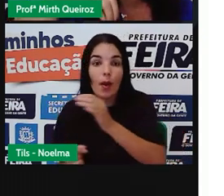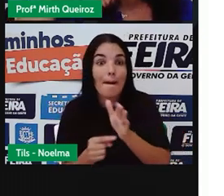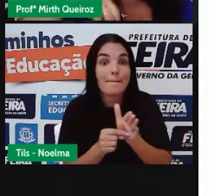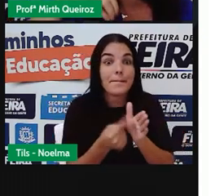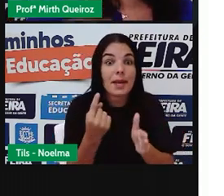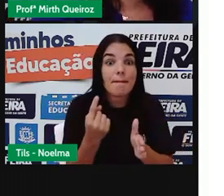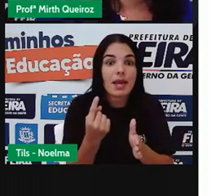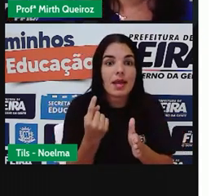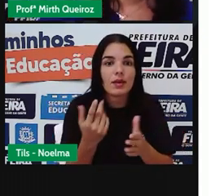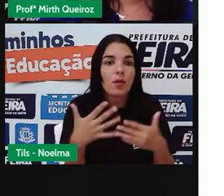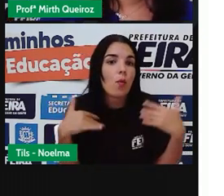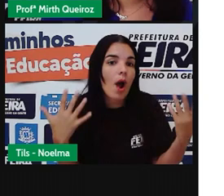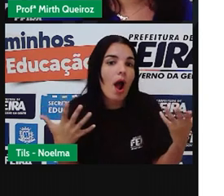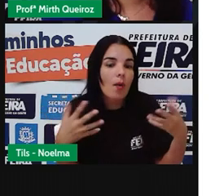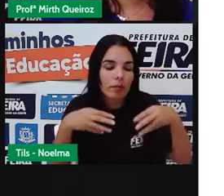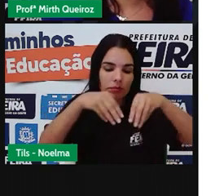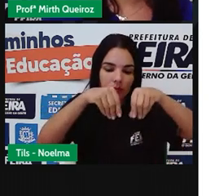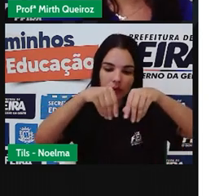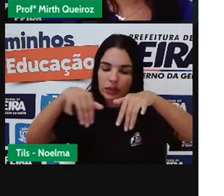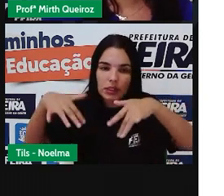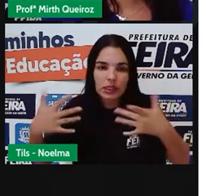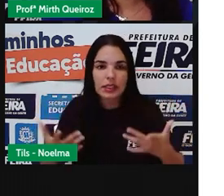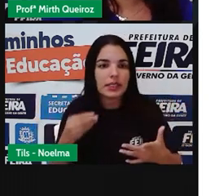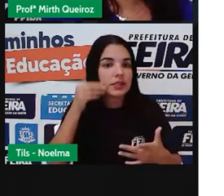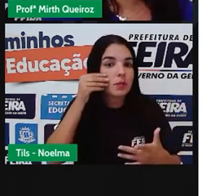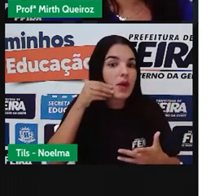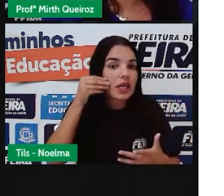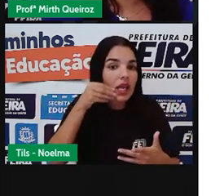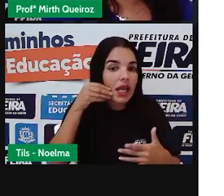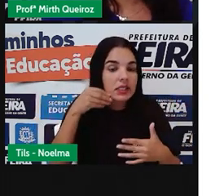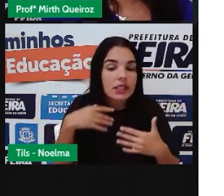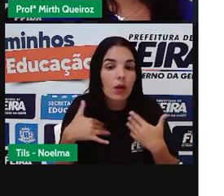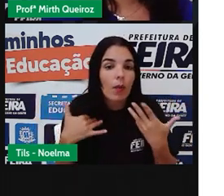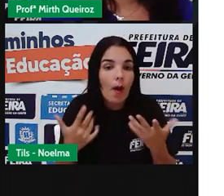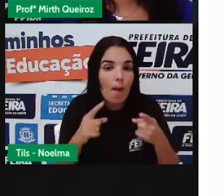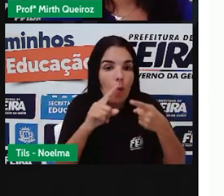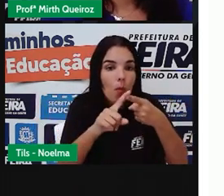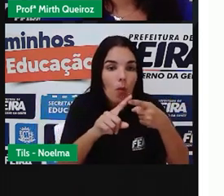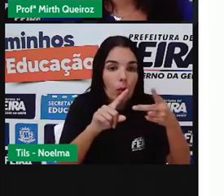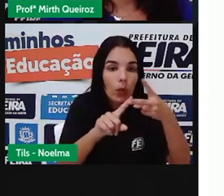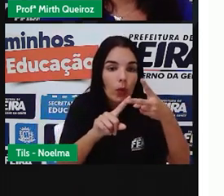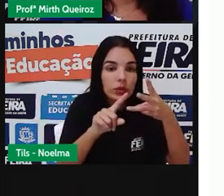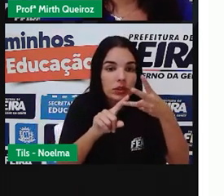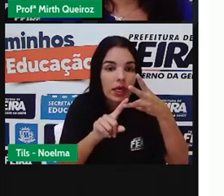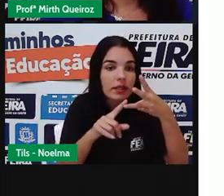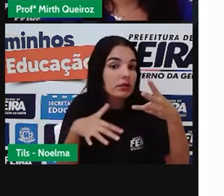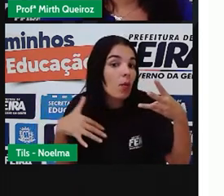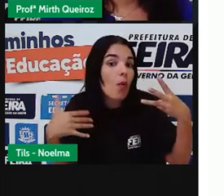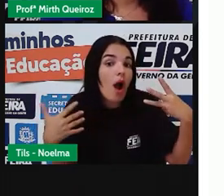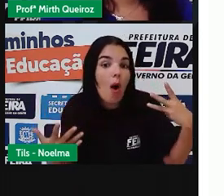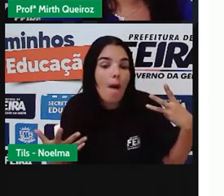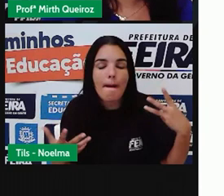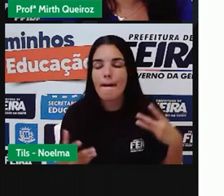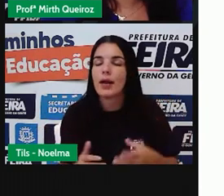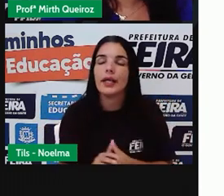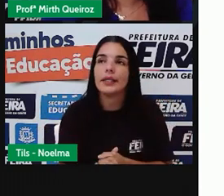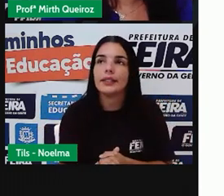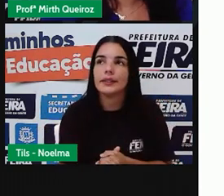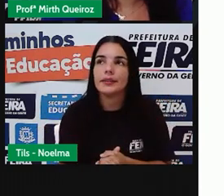né? Começou a gotejar ali, primeiro ali dentro do recipiente, qual que houve a maior,